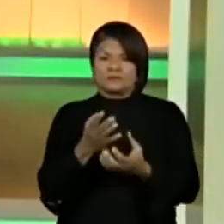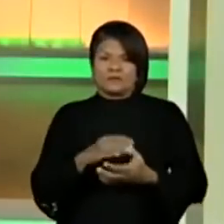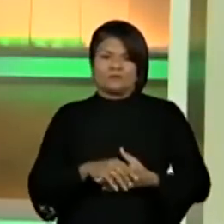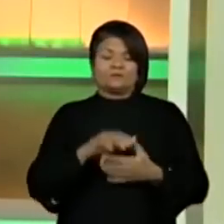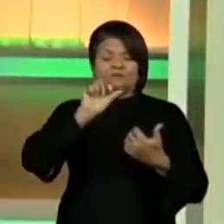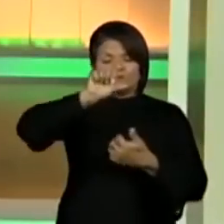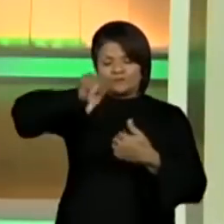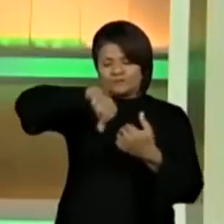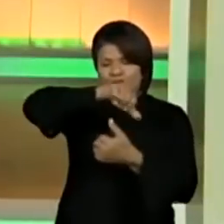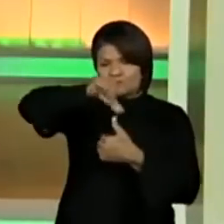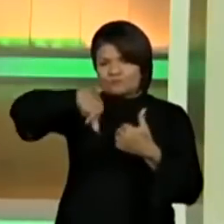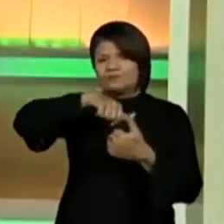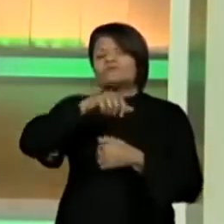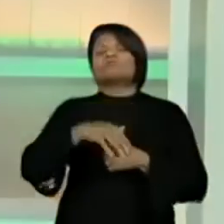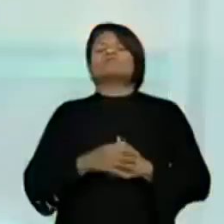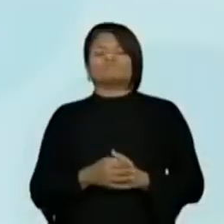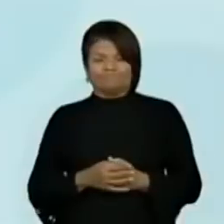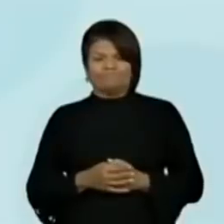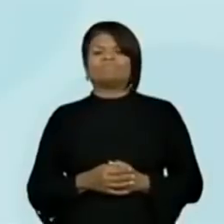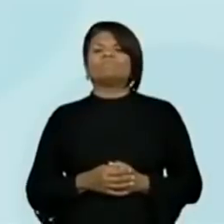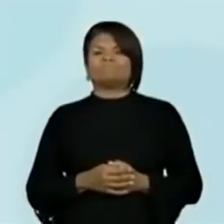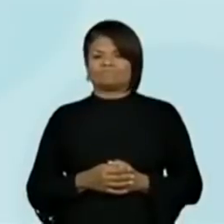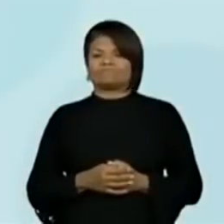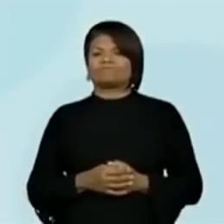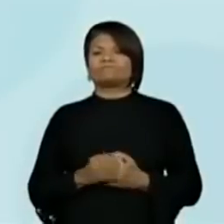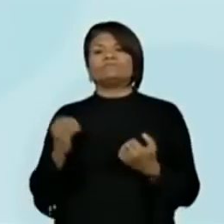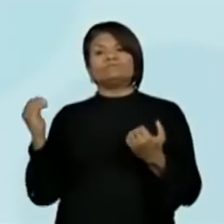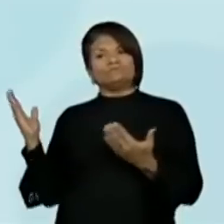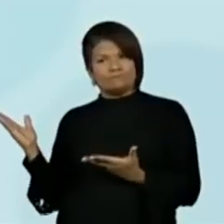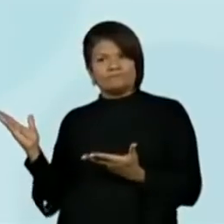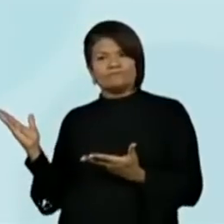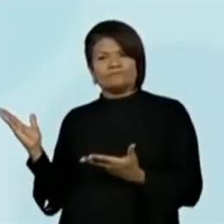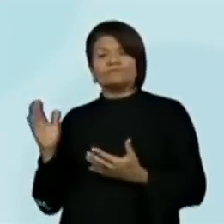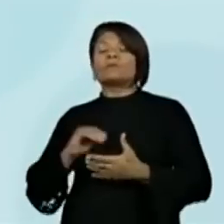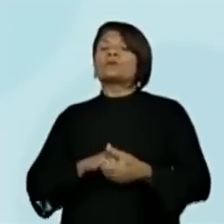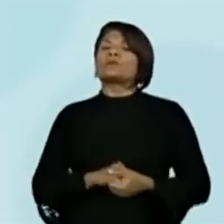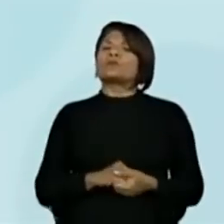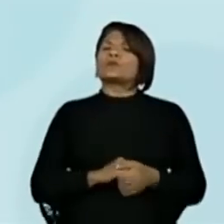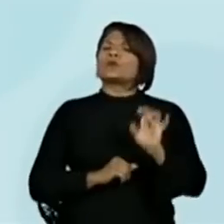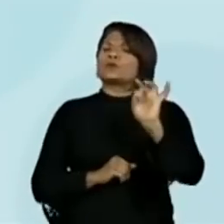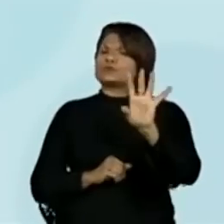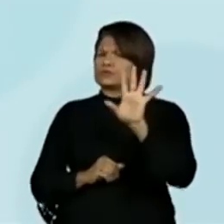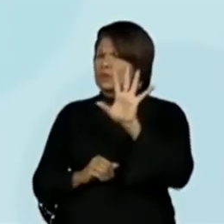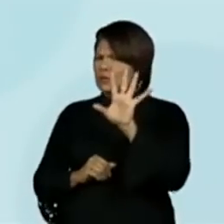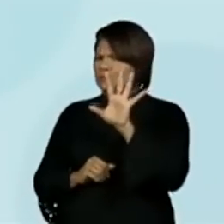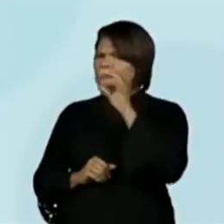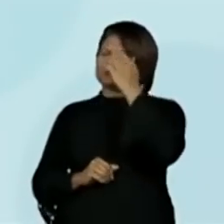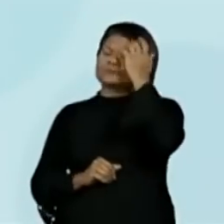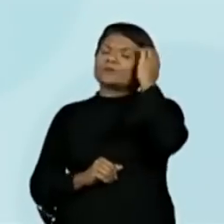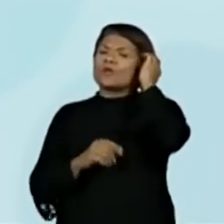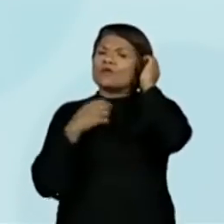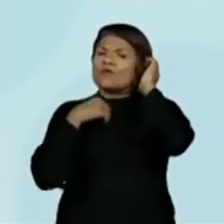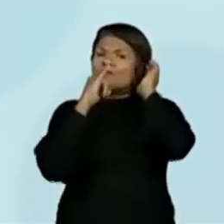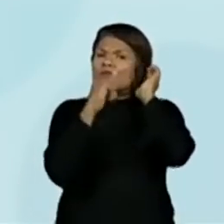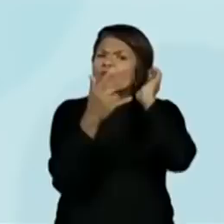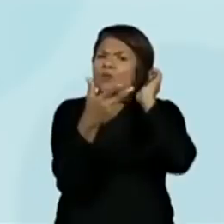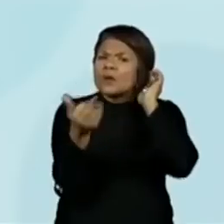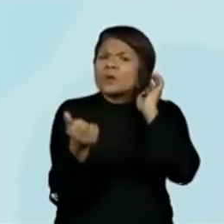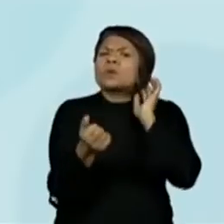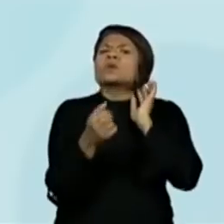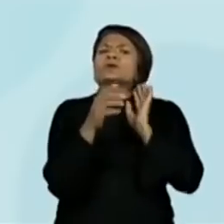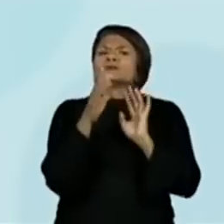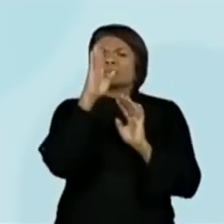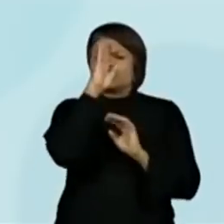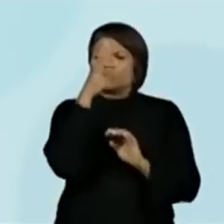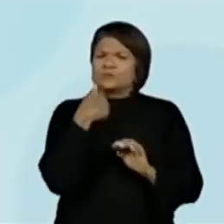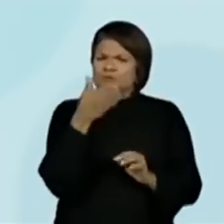transformamos aqui num mapa mental. Tudo bem? Deixa eu só fazer uma observação em relação a isso. Principalmente os